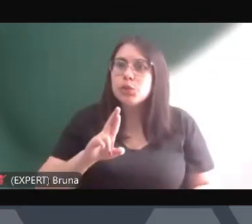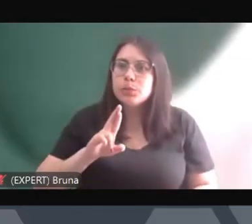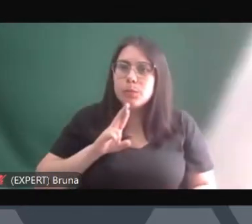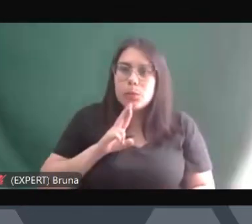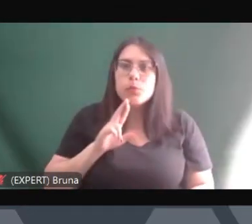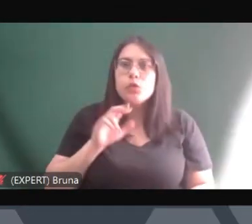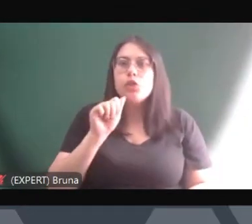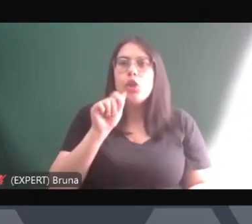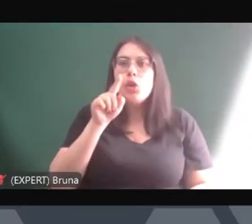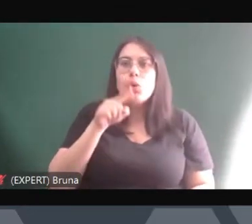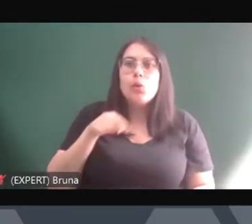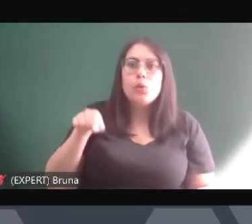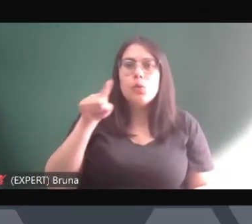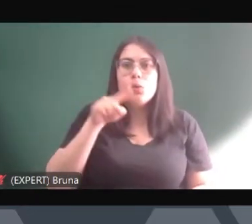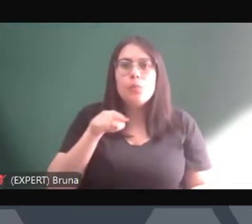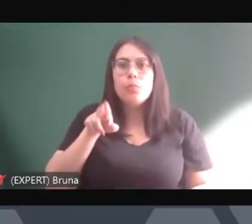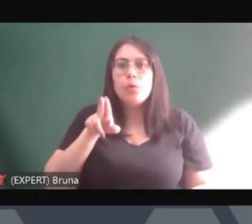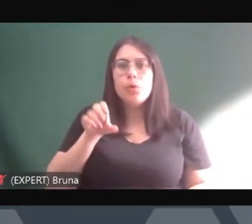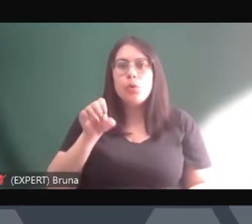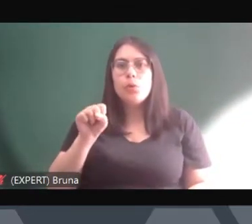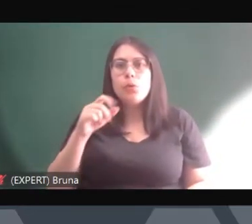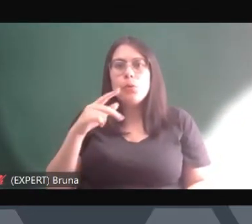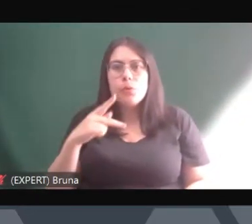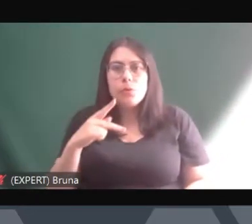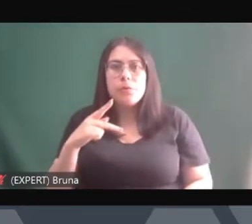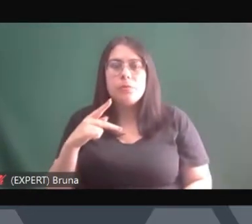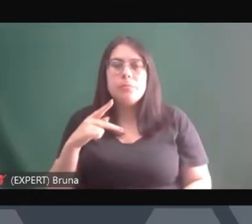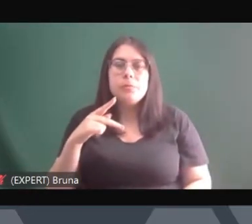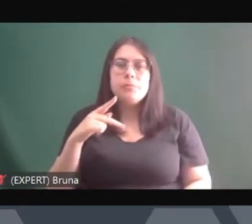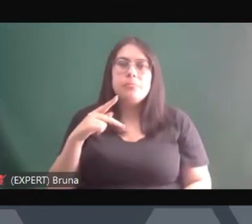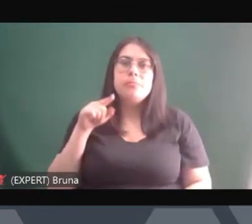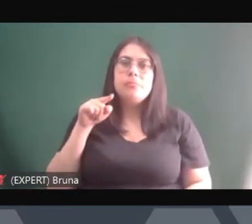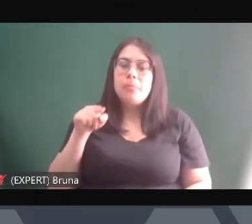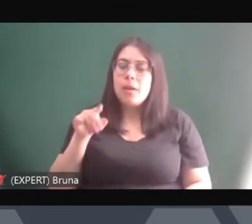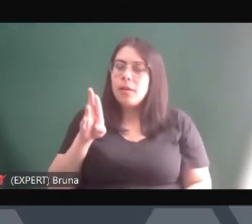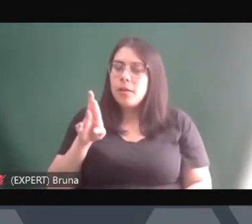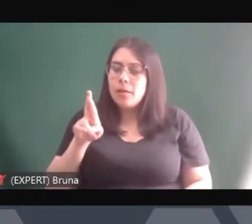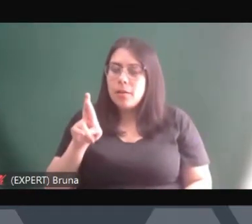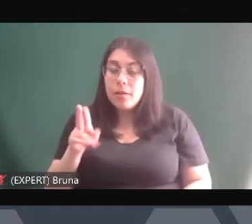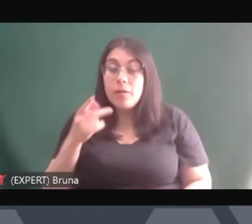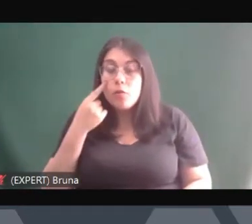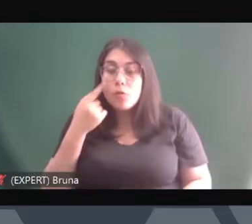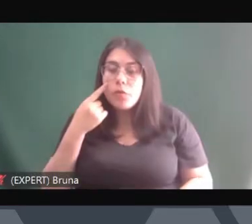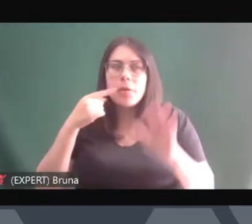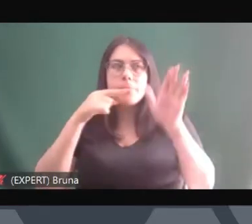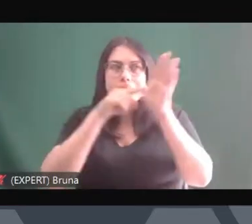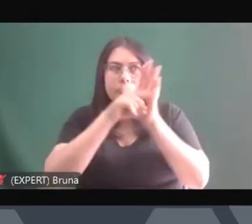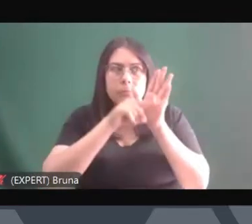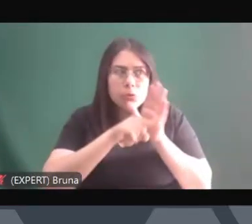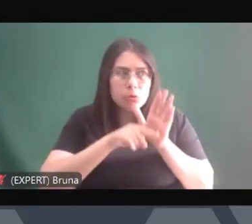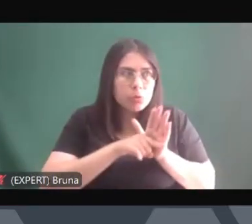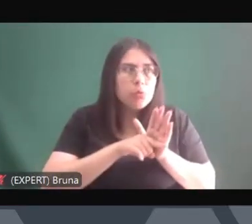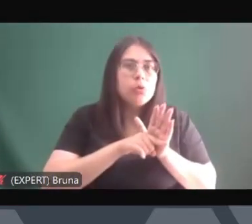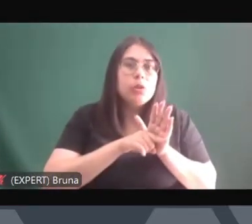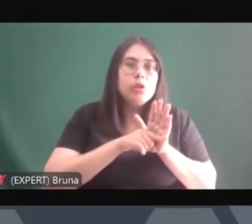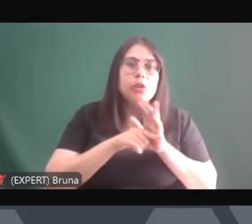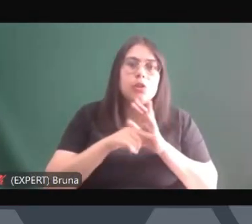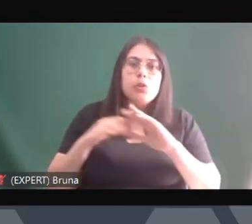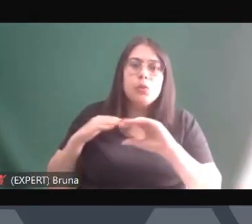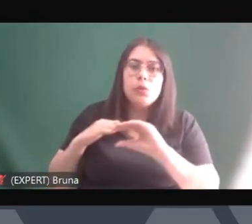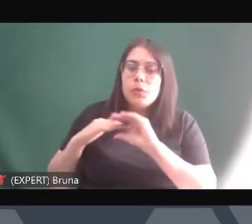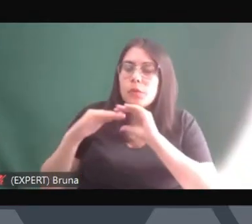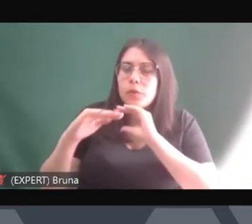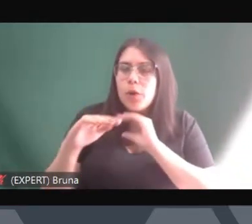e eu receberei e encaminharei aqui para o professor Bruno poder